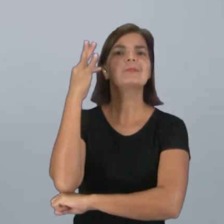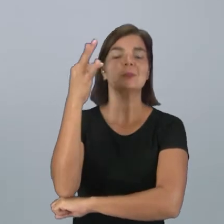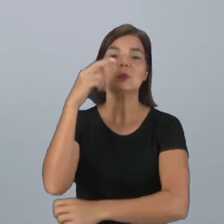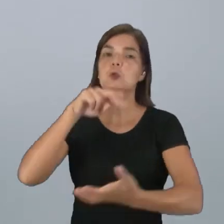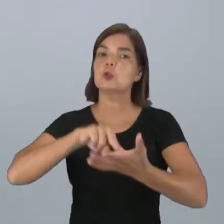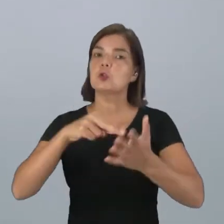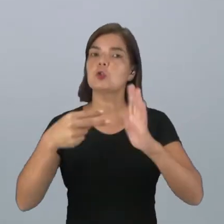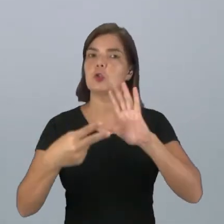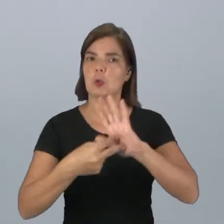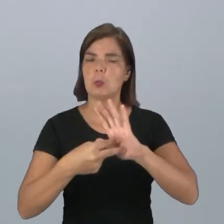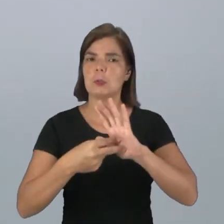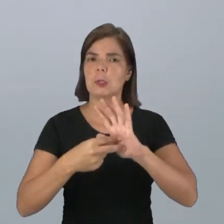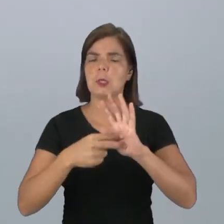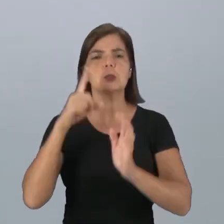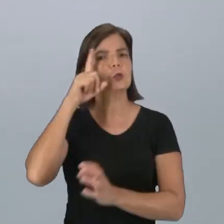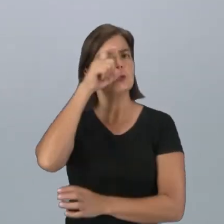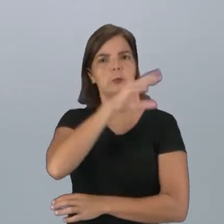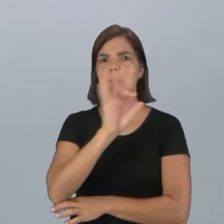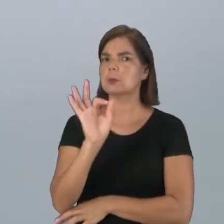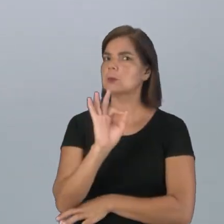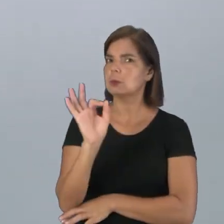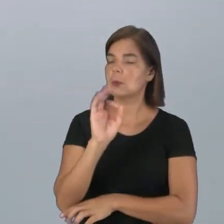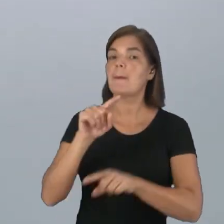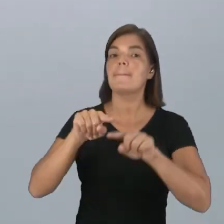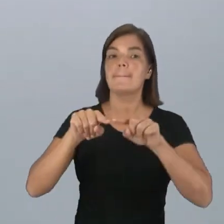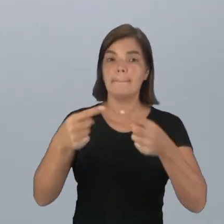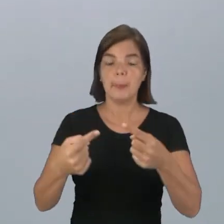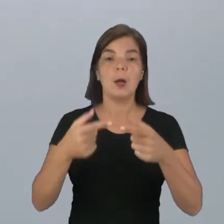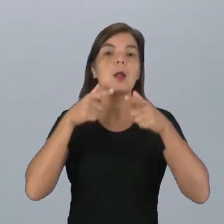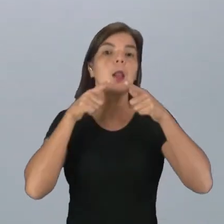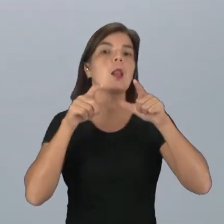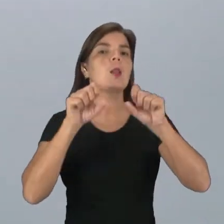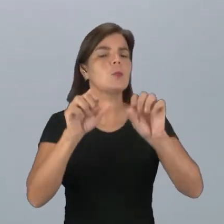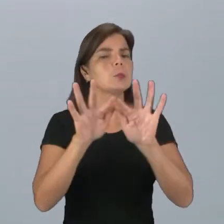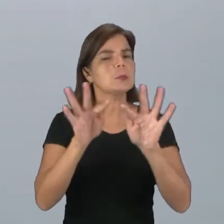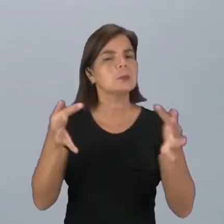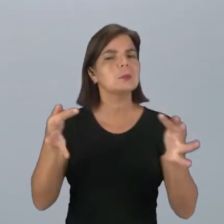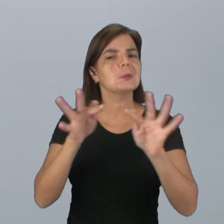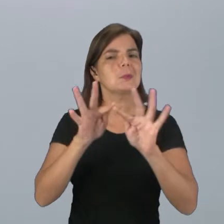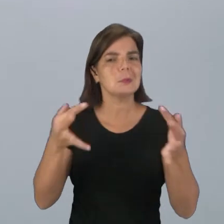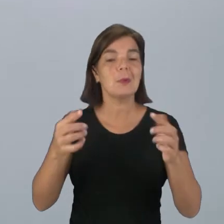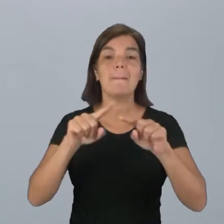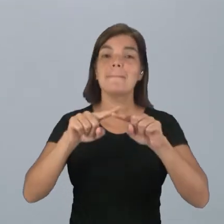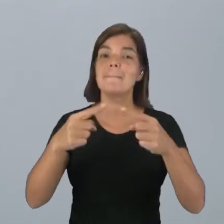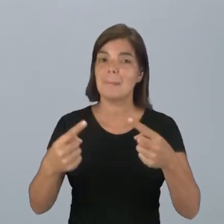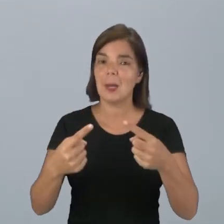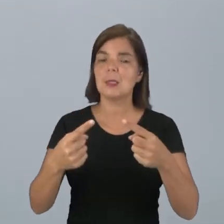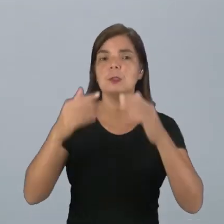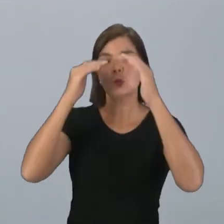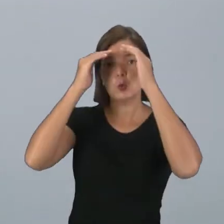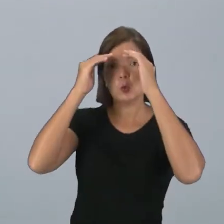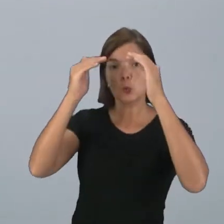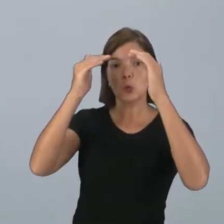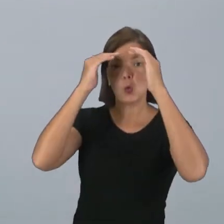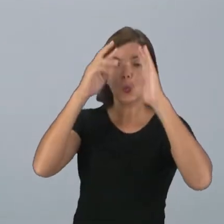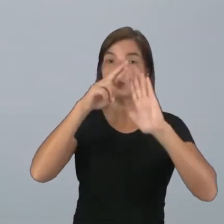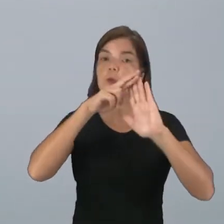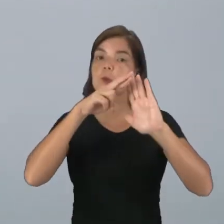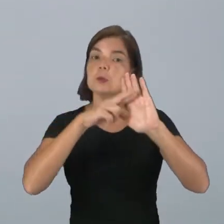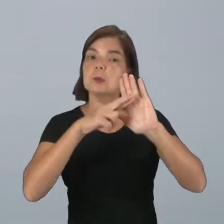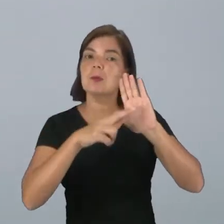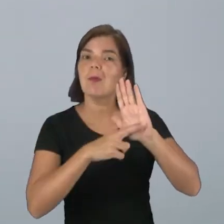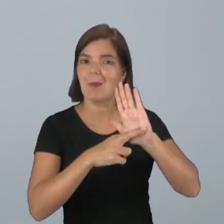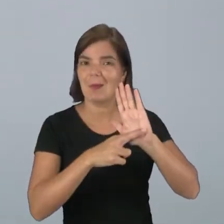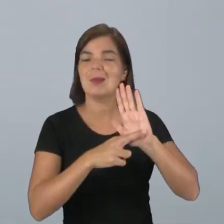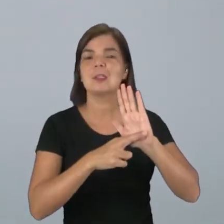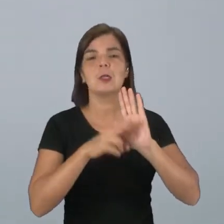não significa uma linguagem complexa, mesmo que é uma linguagem que pode ser simples, mas que obedece ali a critérios,